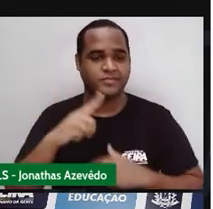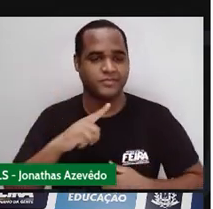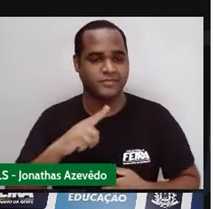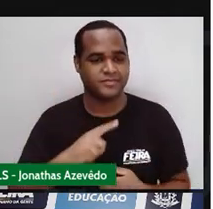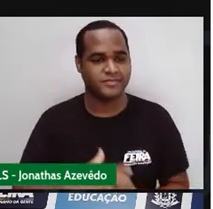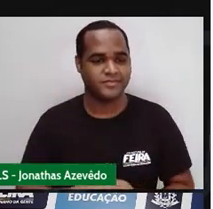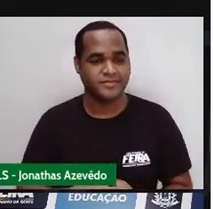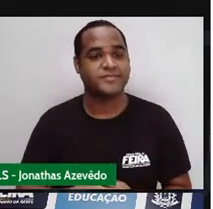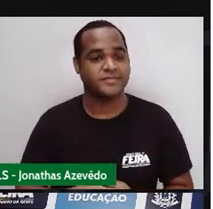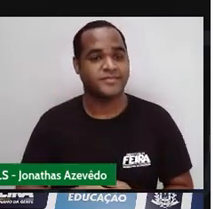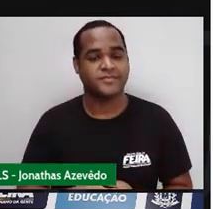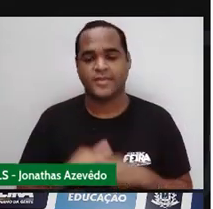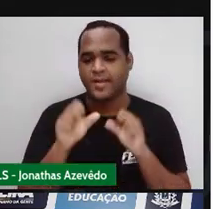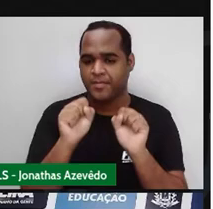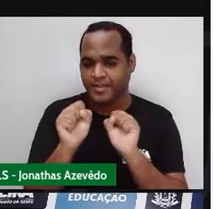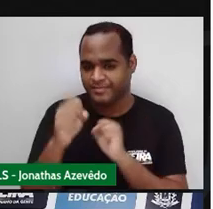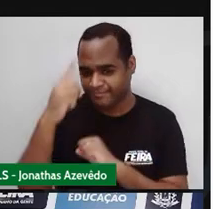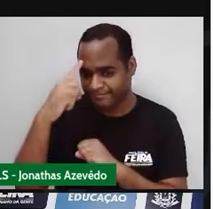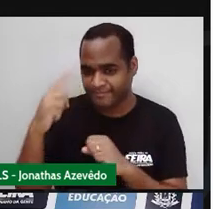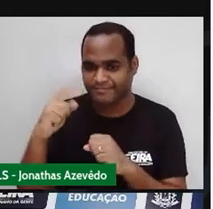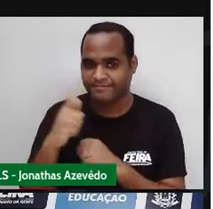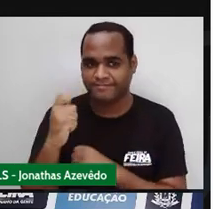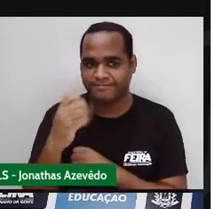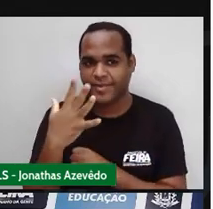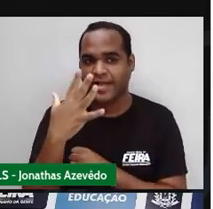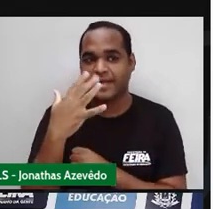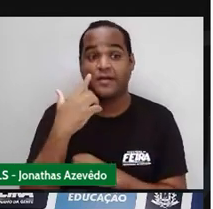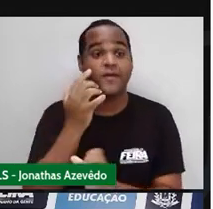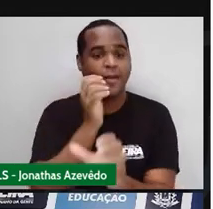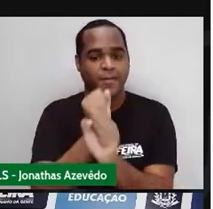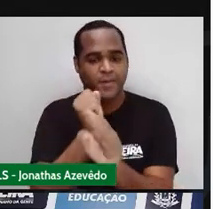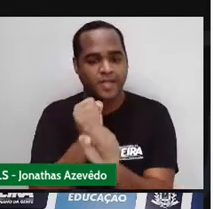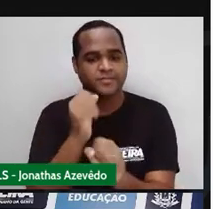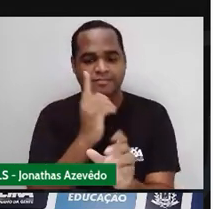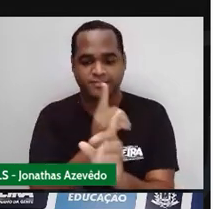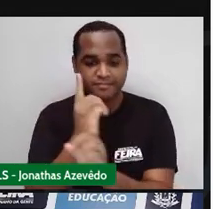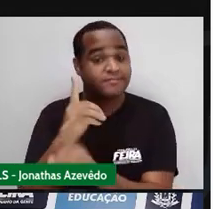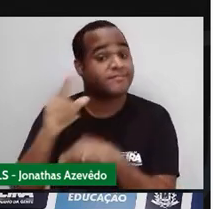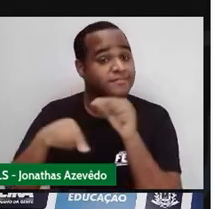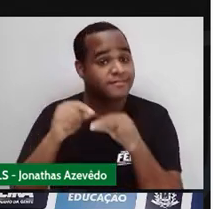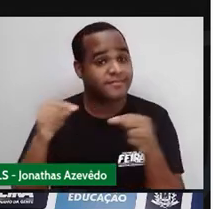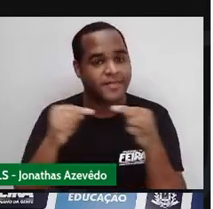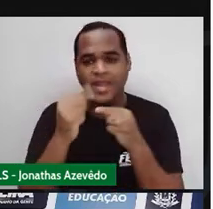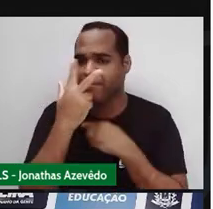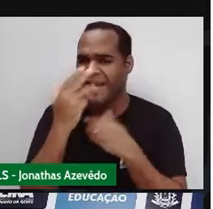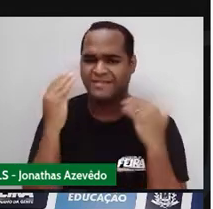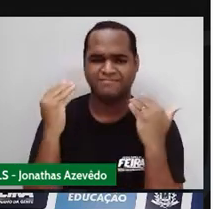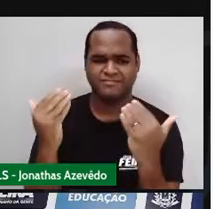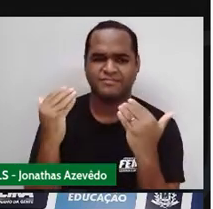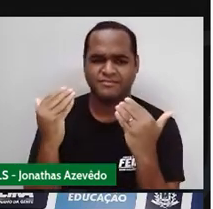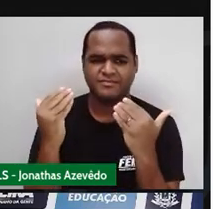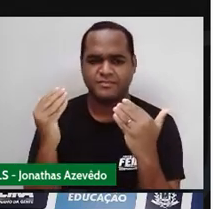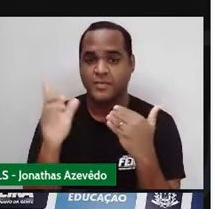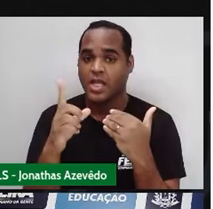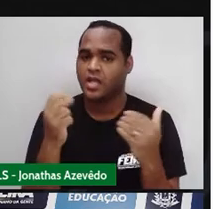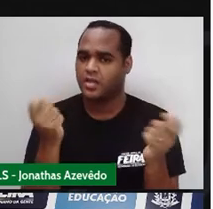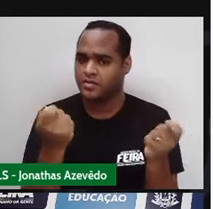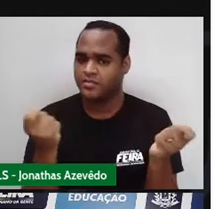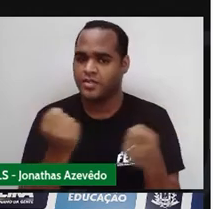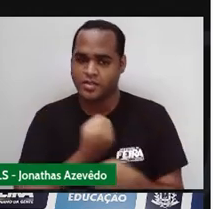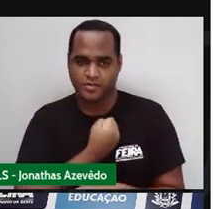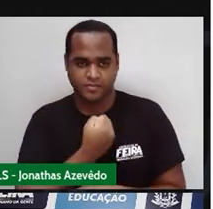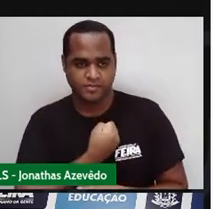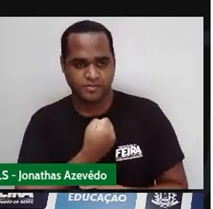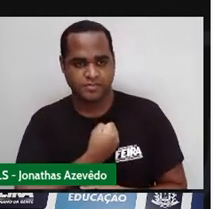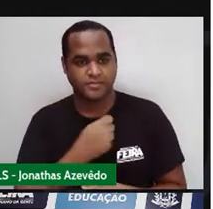saber qual é o truque De adivinhar esses números, né? Será que agora você está duvidando ainda De que é possível fazer isso?